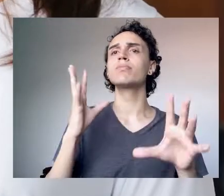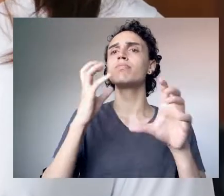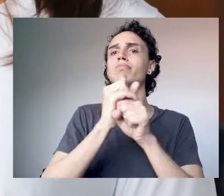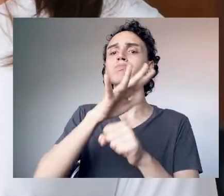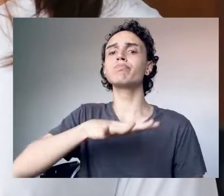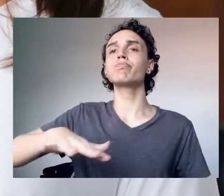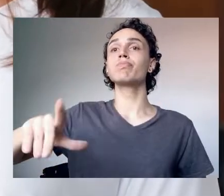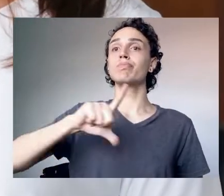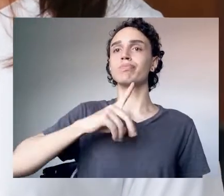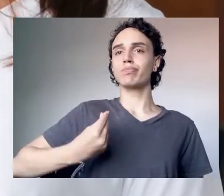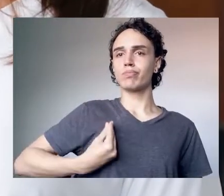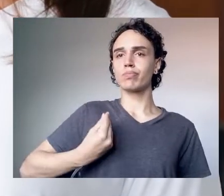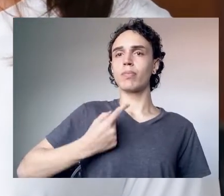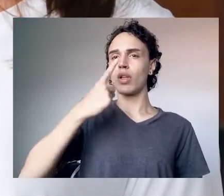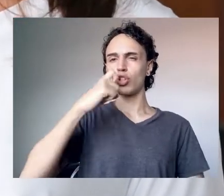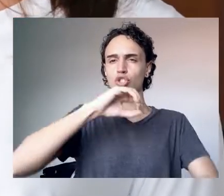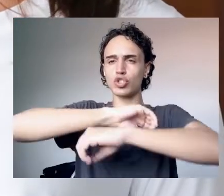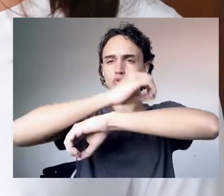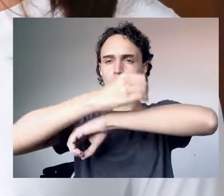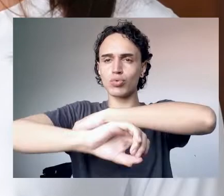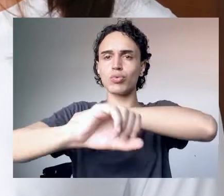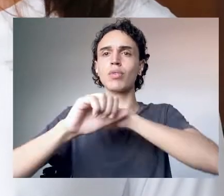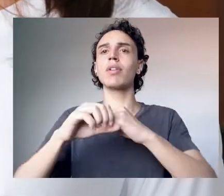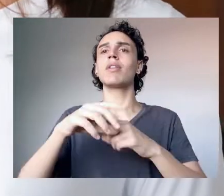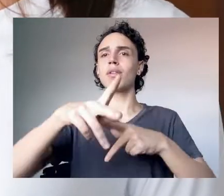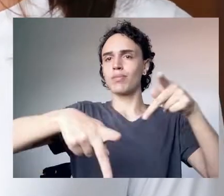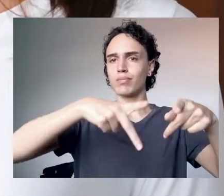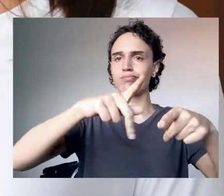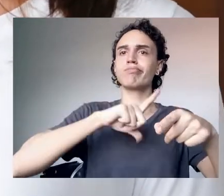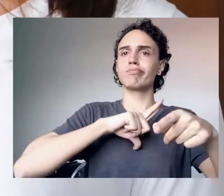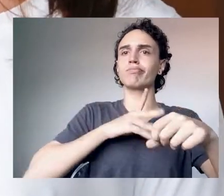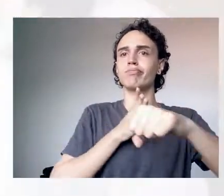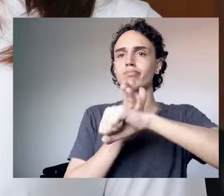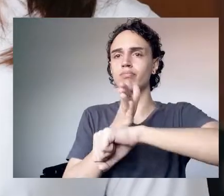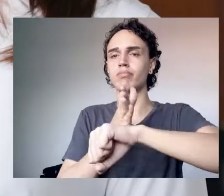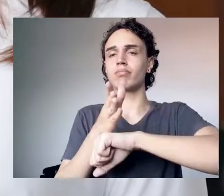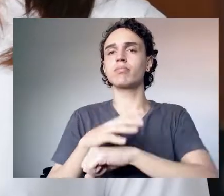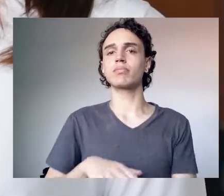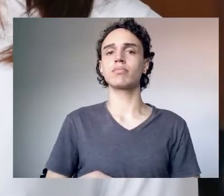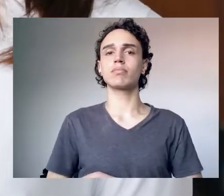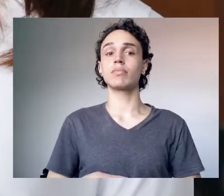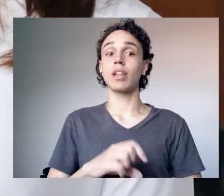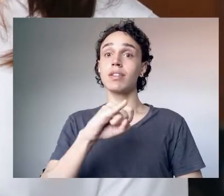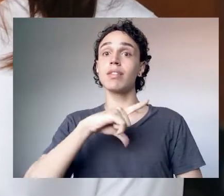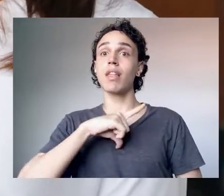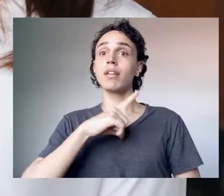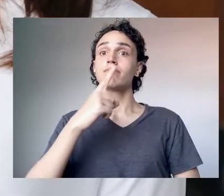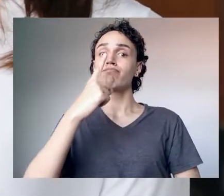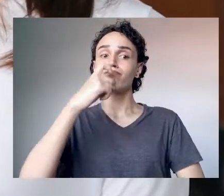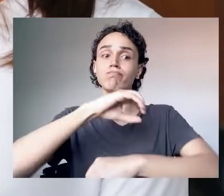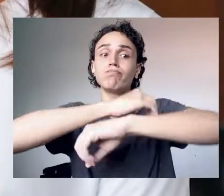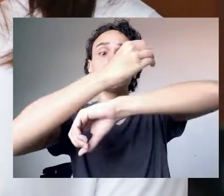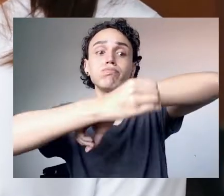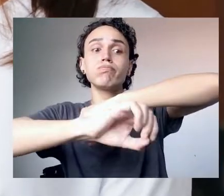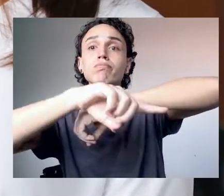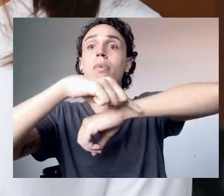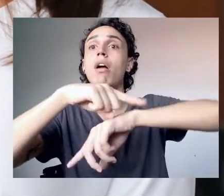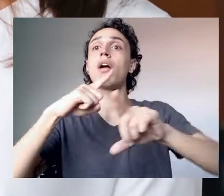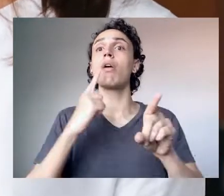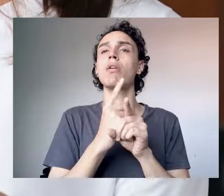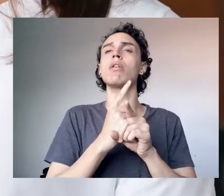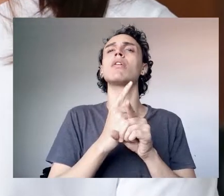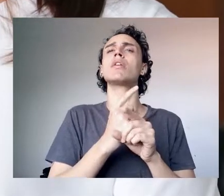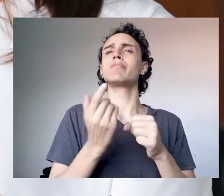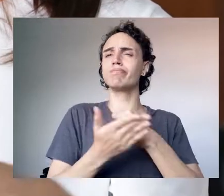95% de cobertura de rede de esgotos para a população. A presença da rede é fundamental para que a gente consiga